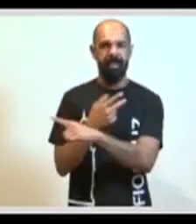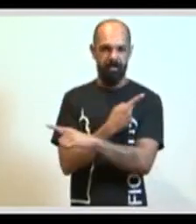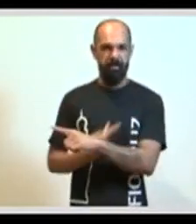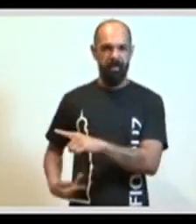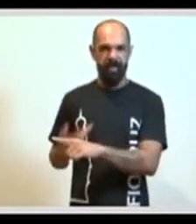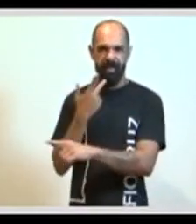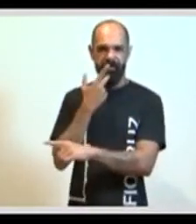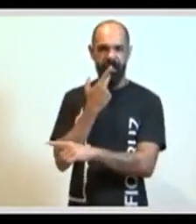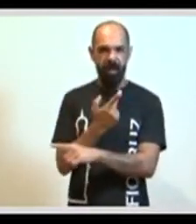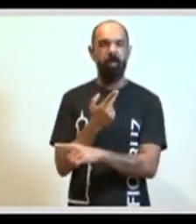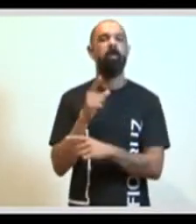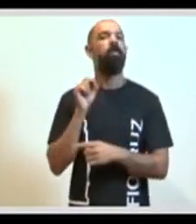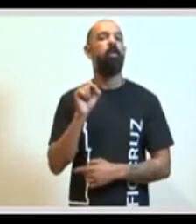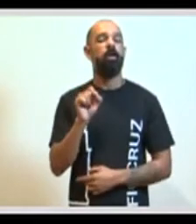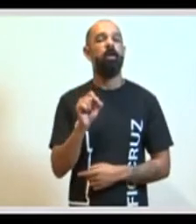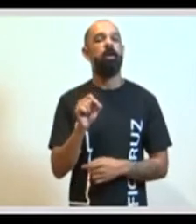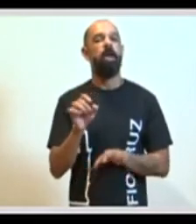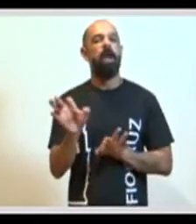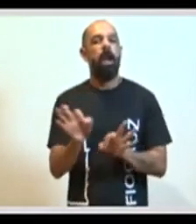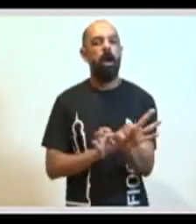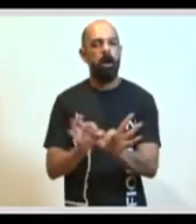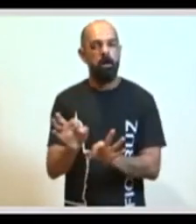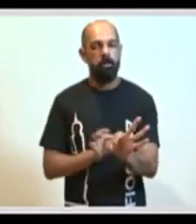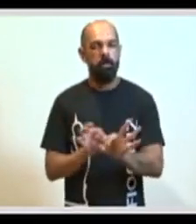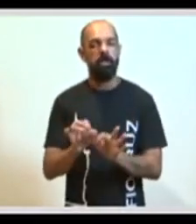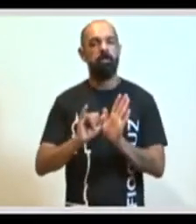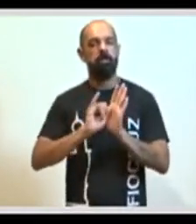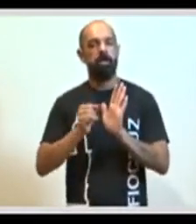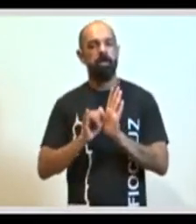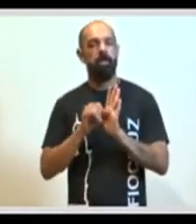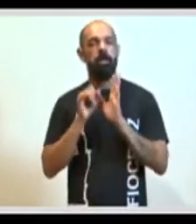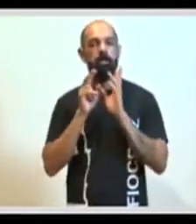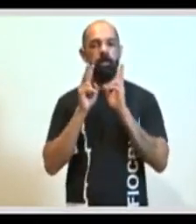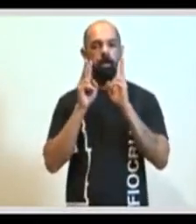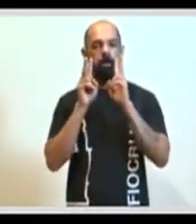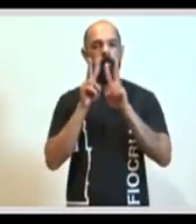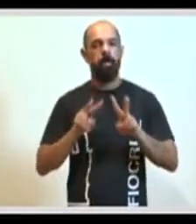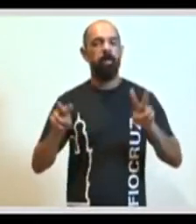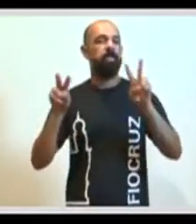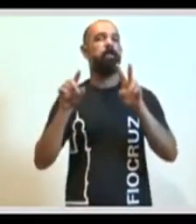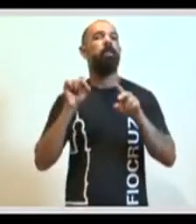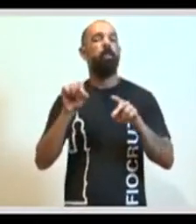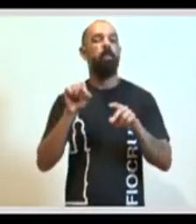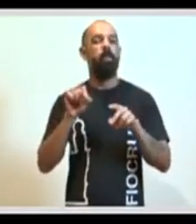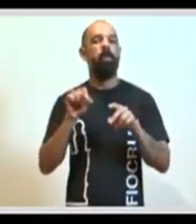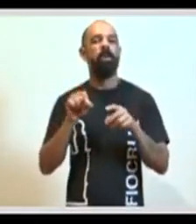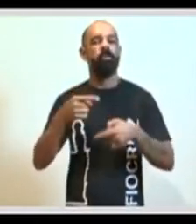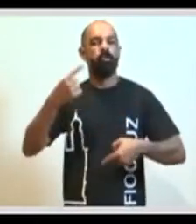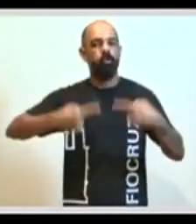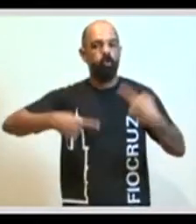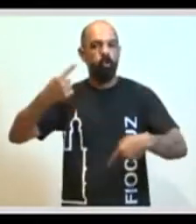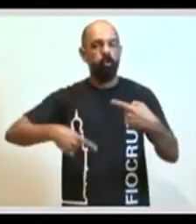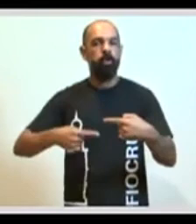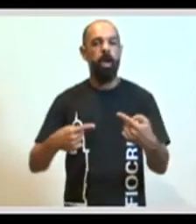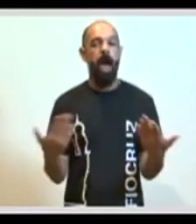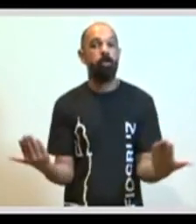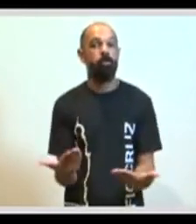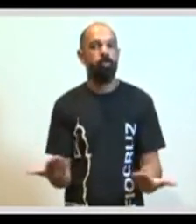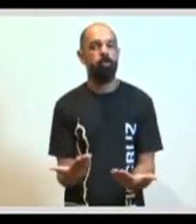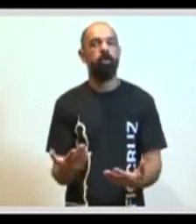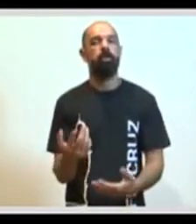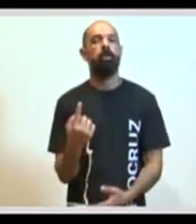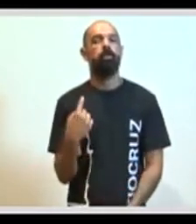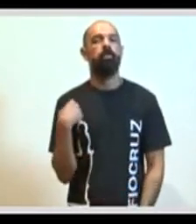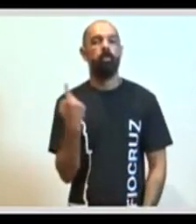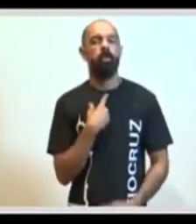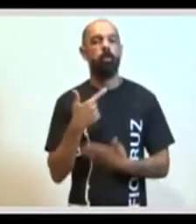colocou, de elaboração do edital, uma perspectiva de trazer também a discussão mais atual do nosso